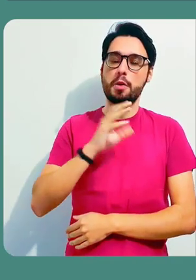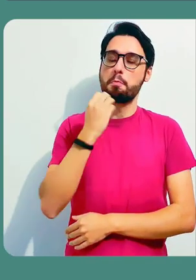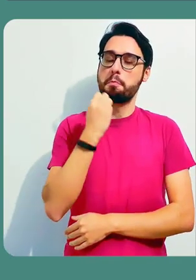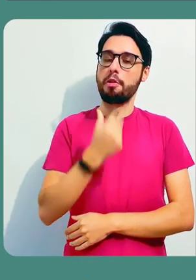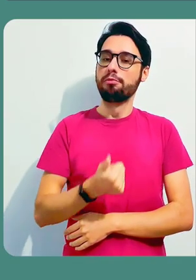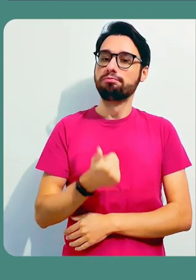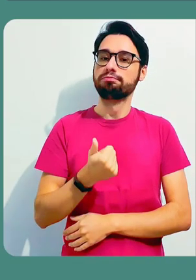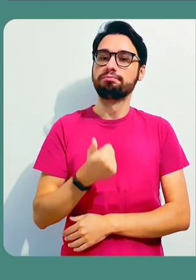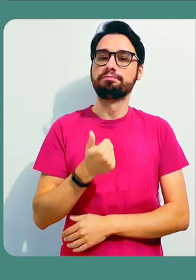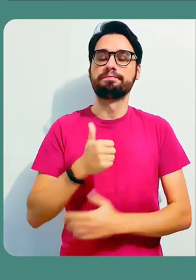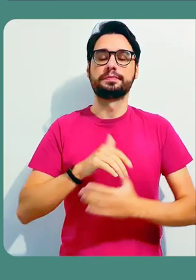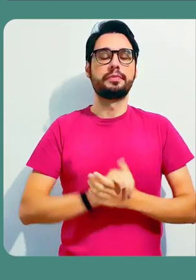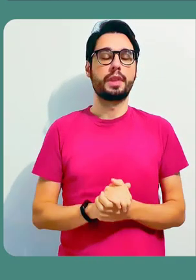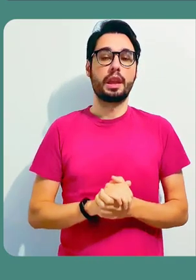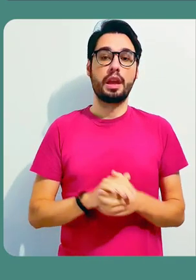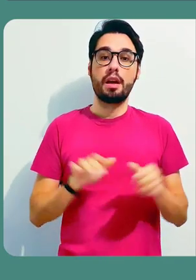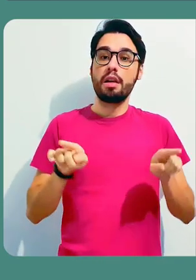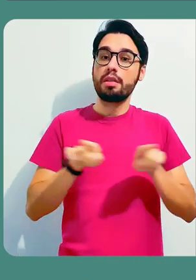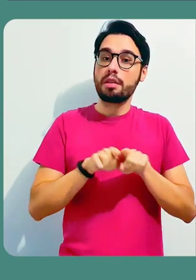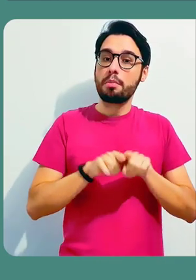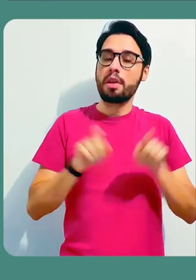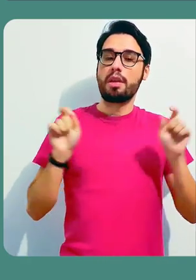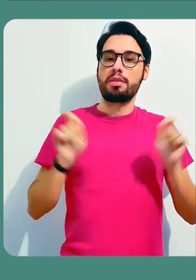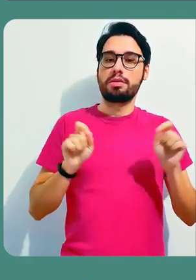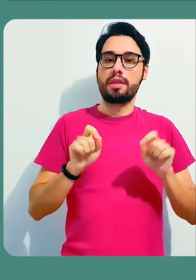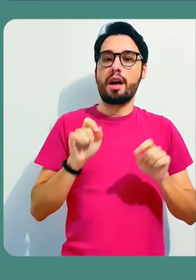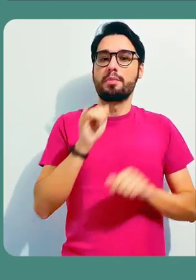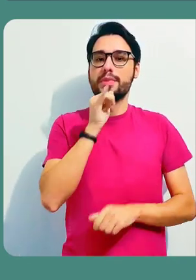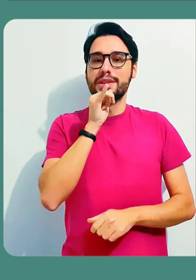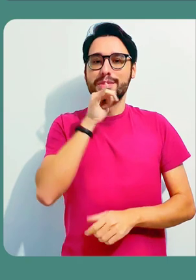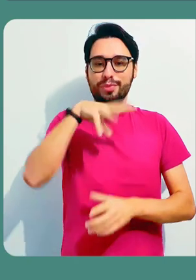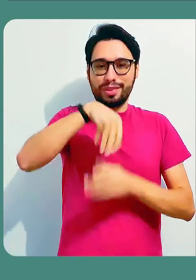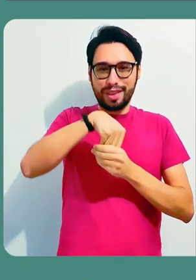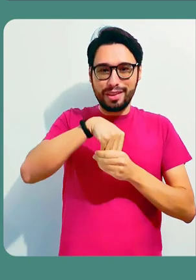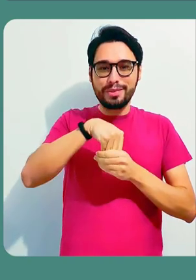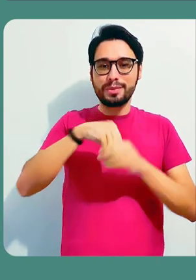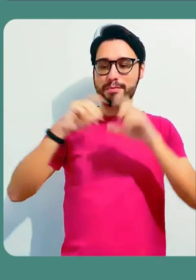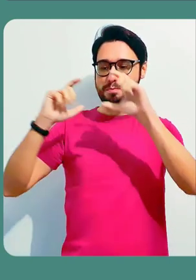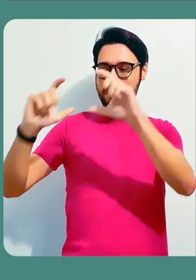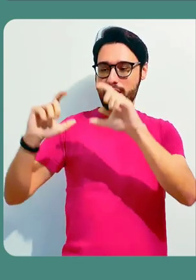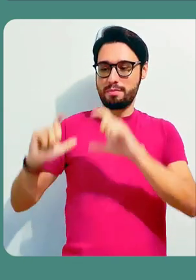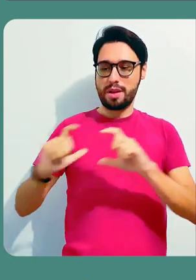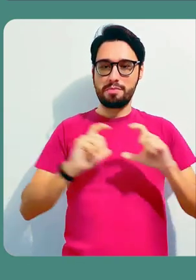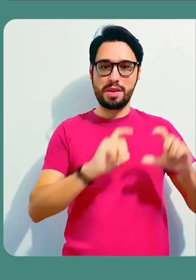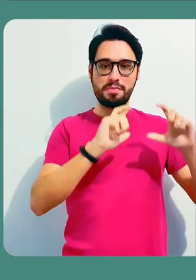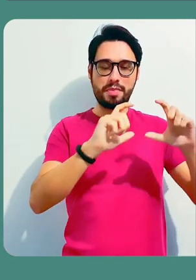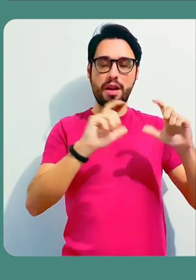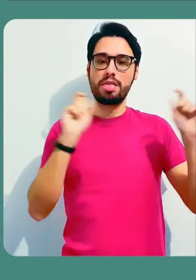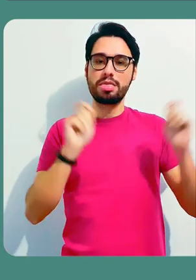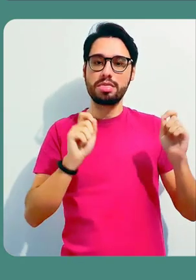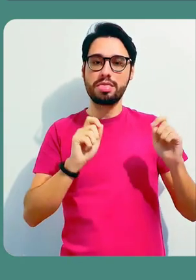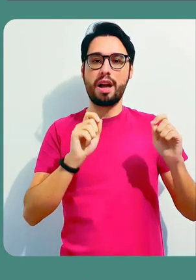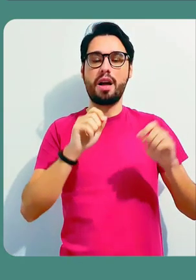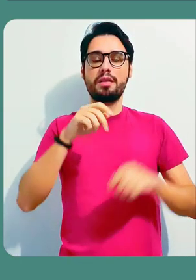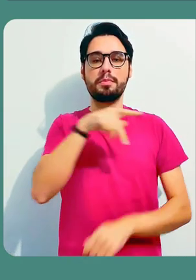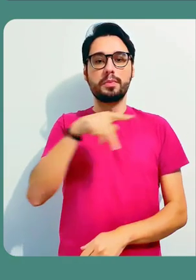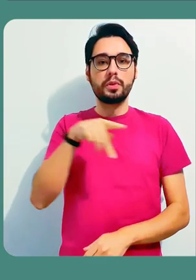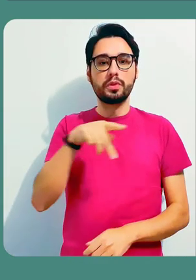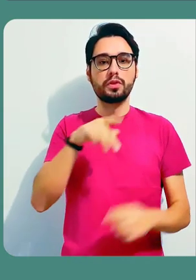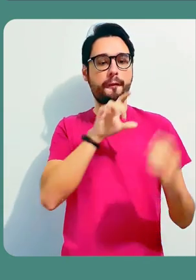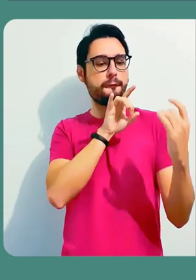atividade formativa que eu realizei e foi bastante positiva. A gente também tem a possibilidade de escrever